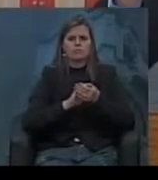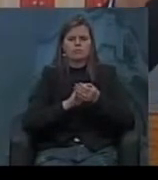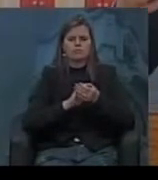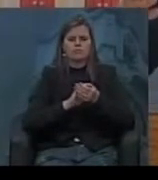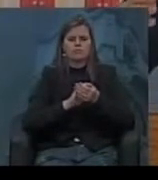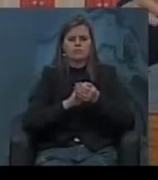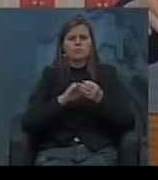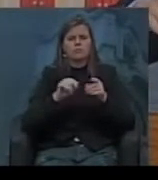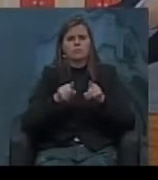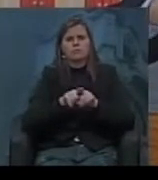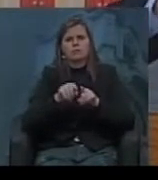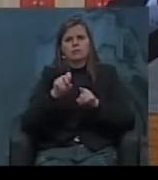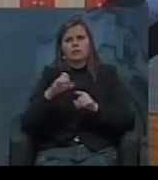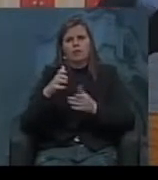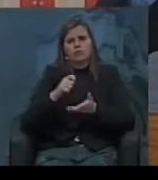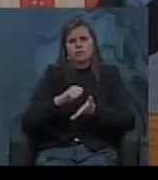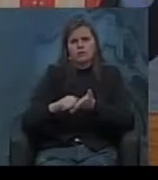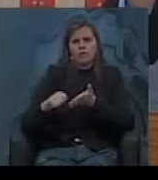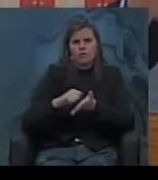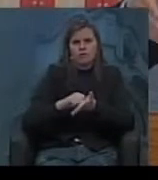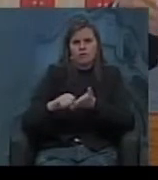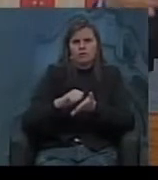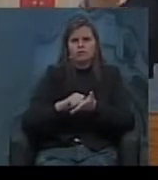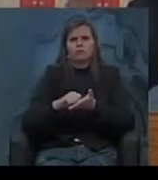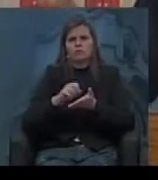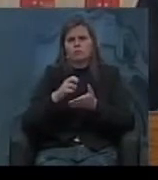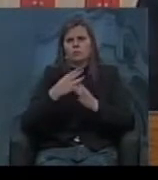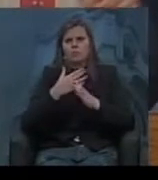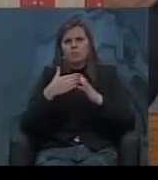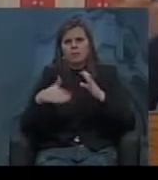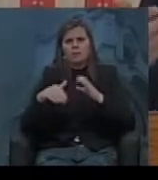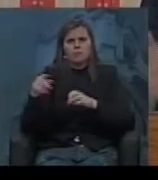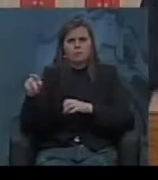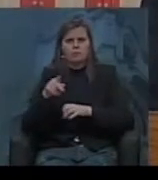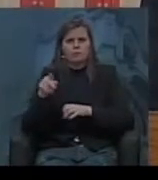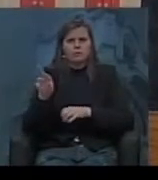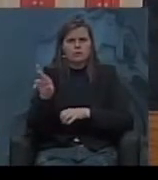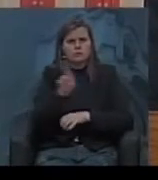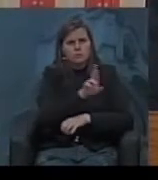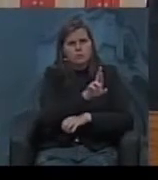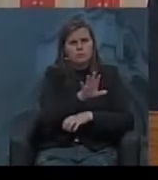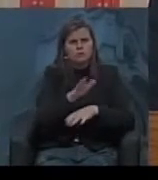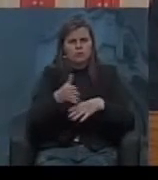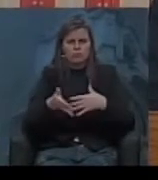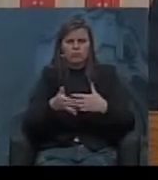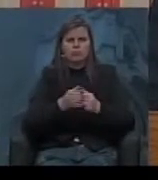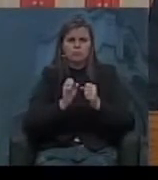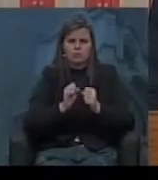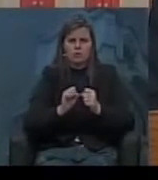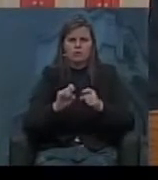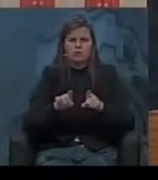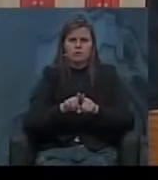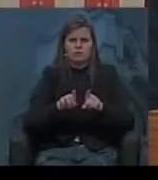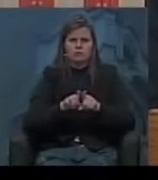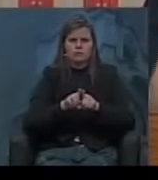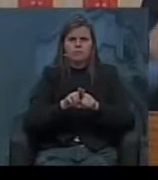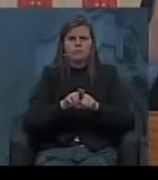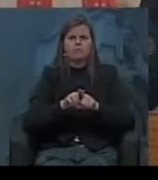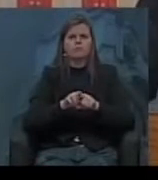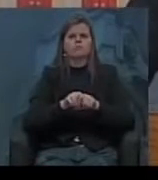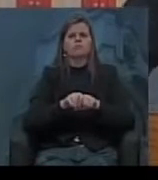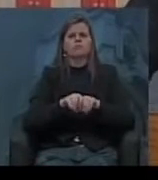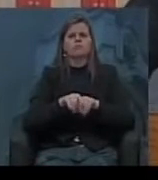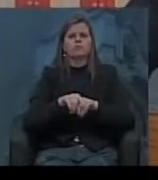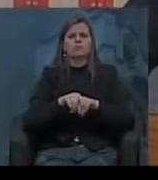ou se alguém quiser também fazer por escrito deixar o seu e-mail para que o professor depois possa responder está aberto a participação de vocês